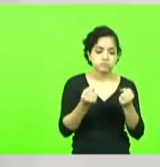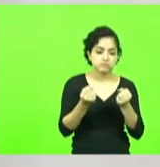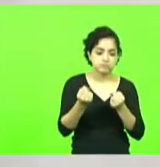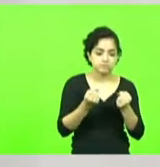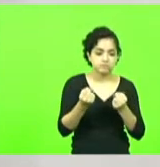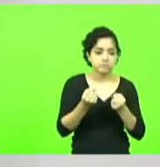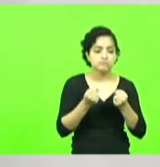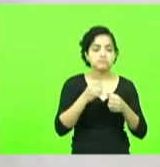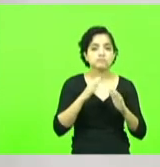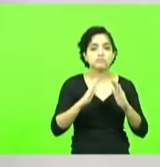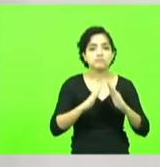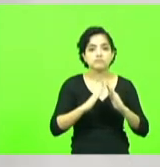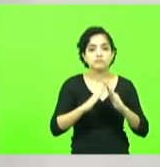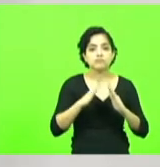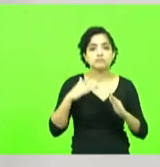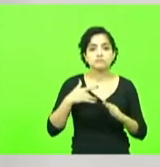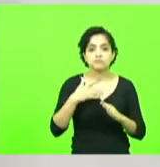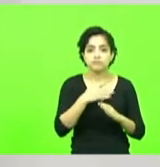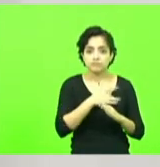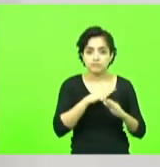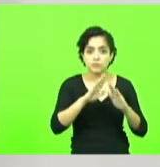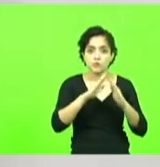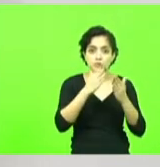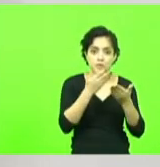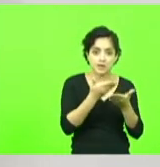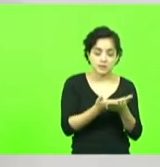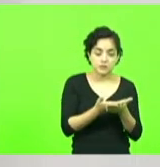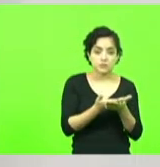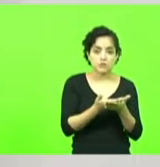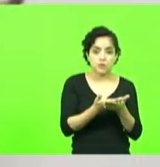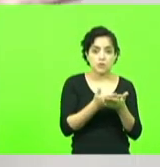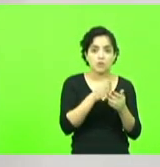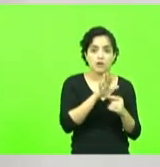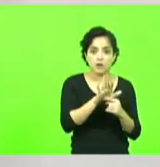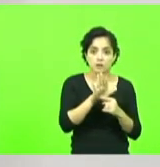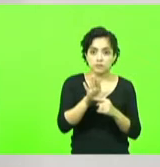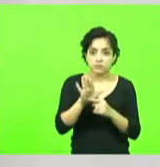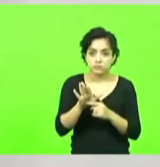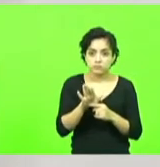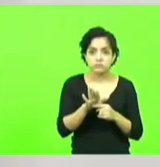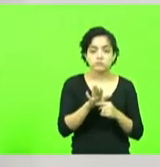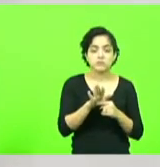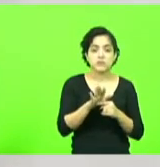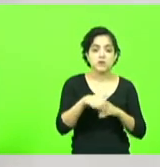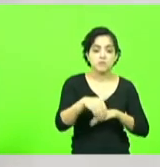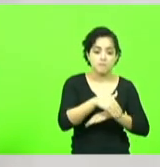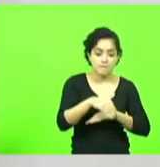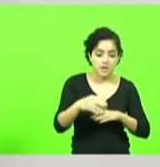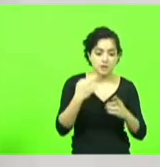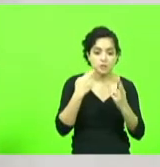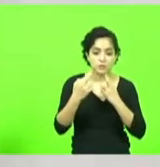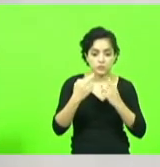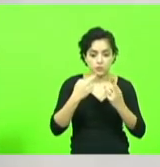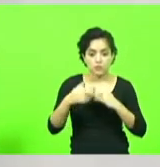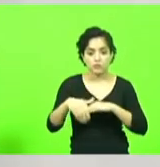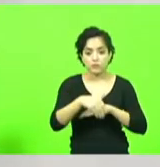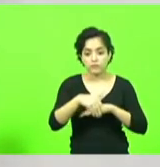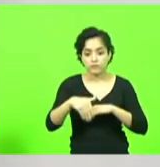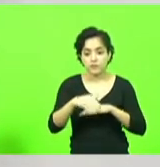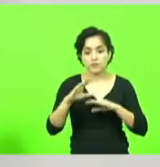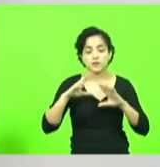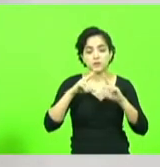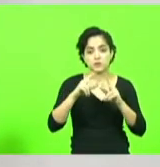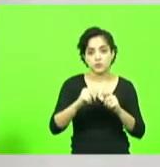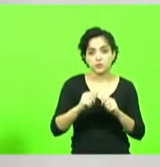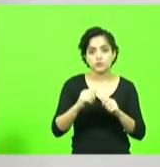saúde uma escola fazer a recuperação fazer uma rodovia uma rua então tudo que a